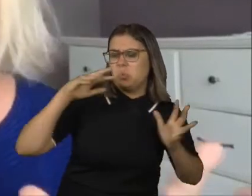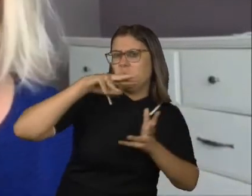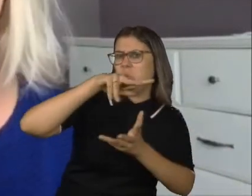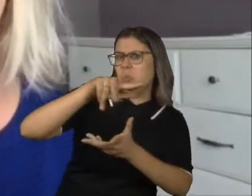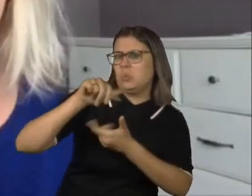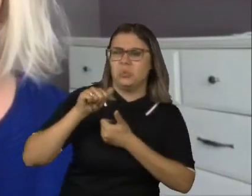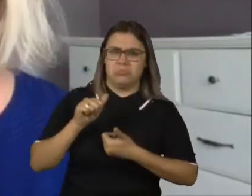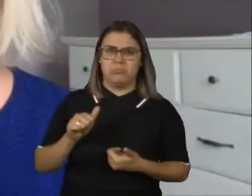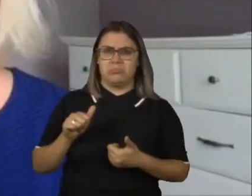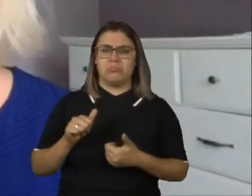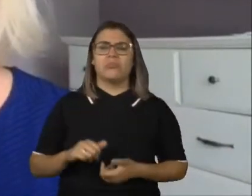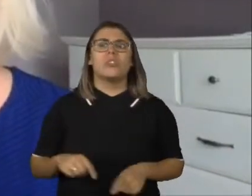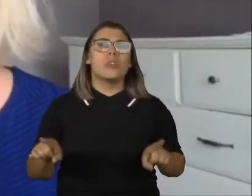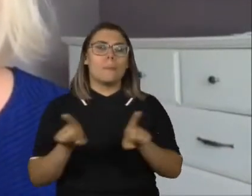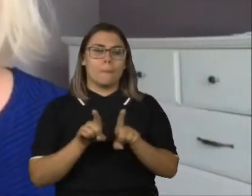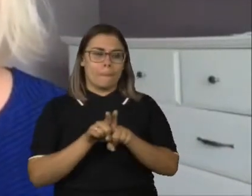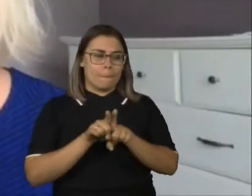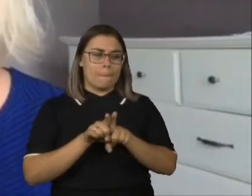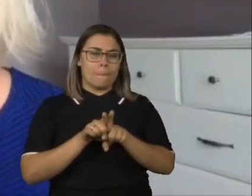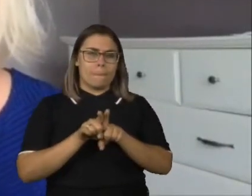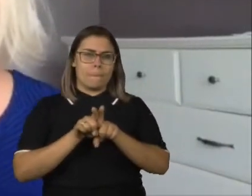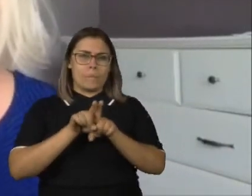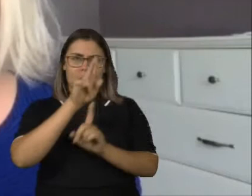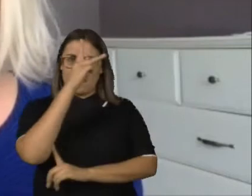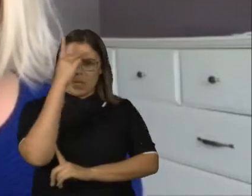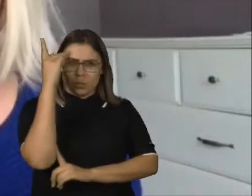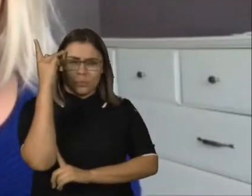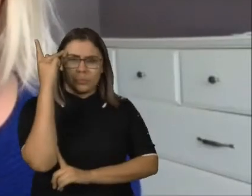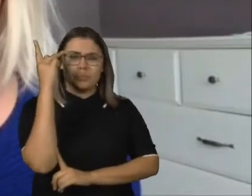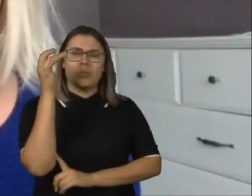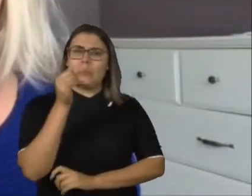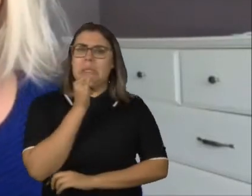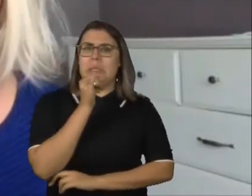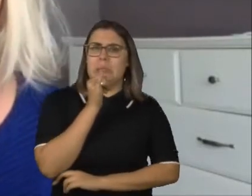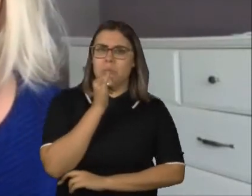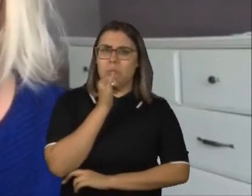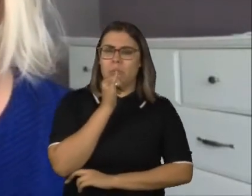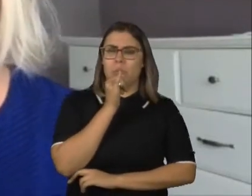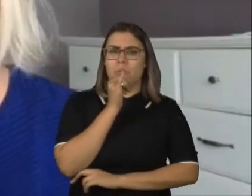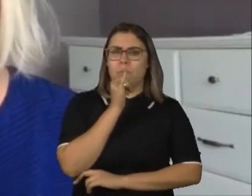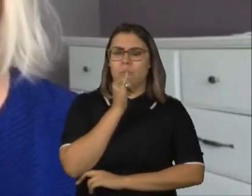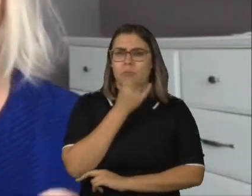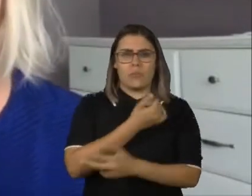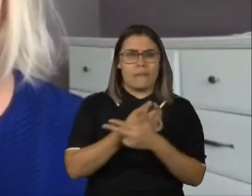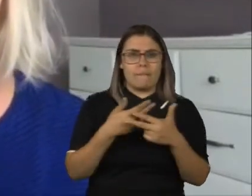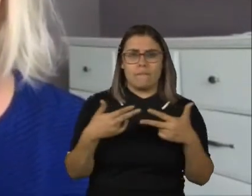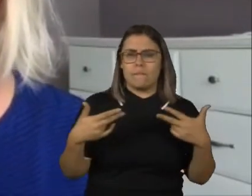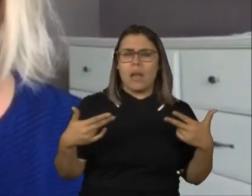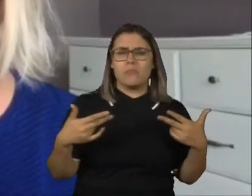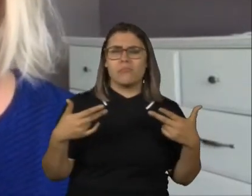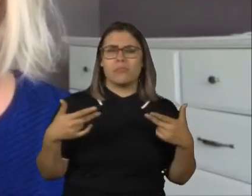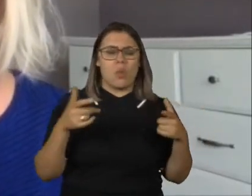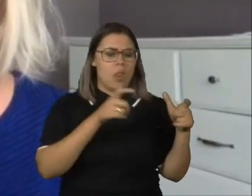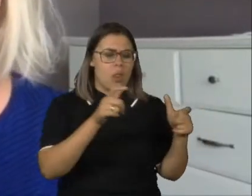moda. Nós não temos pessoas, por exemplo, atuando nos diversos segmentos